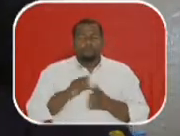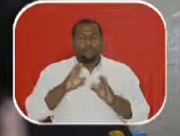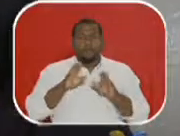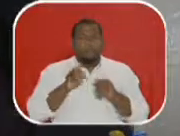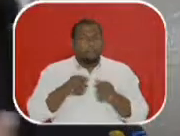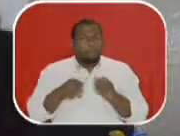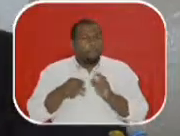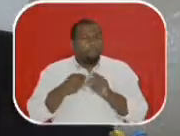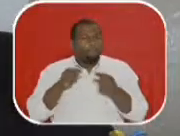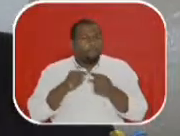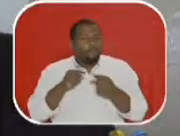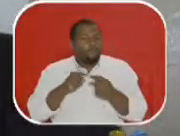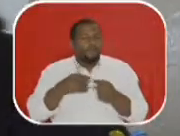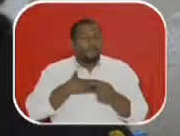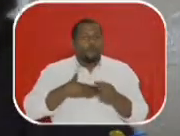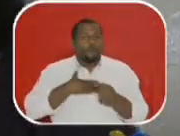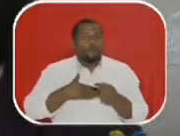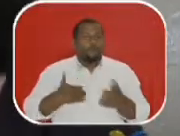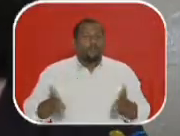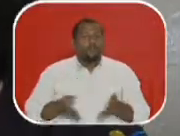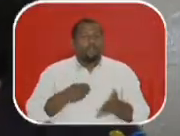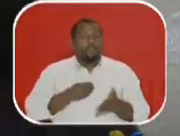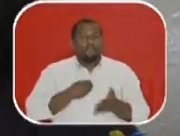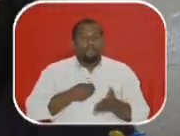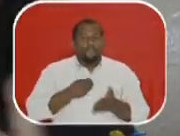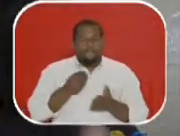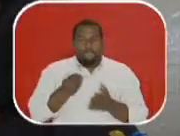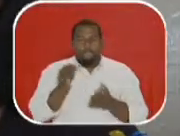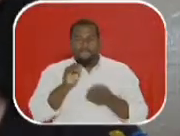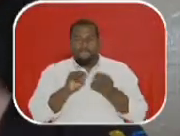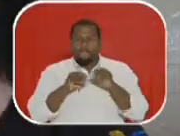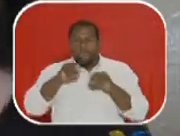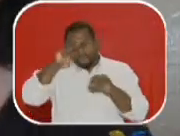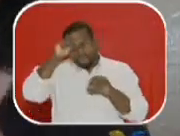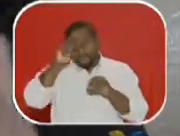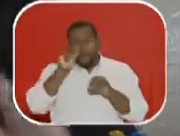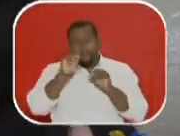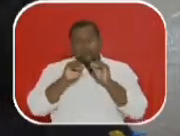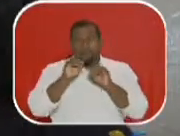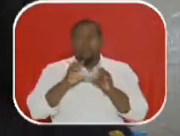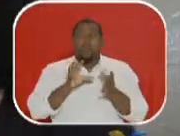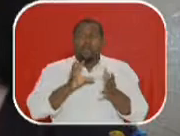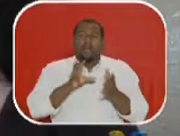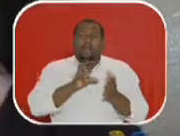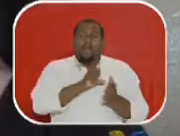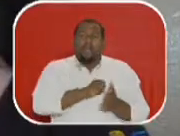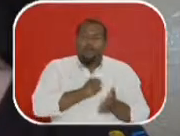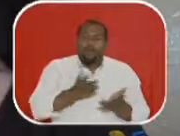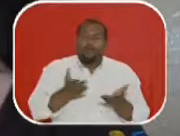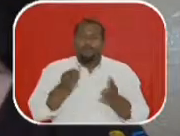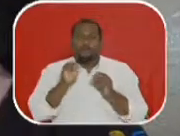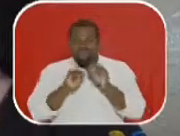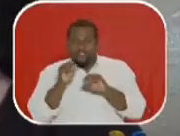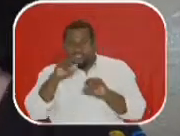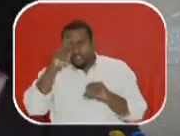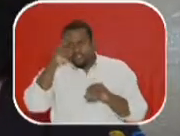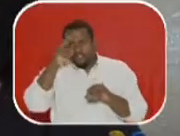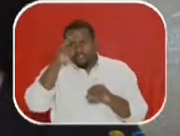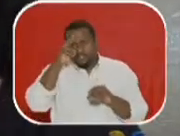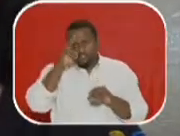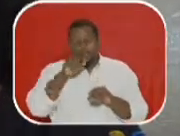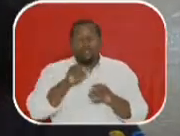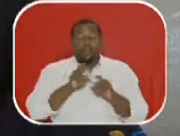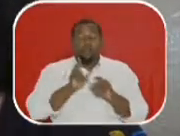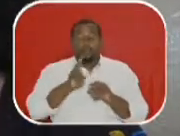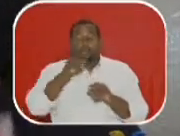bem para o nosso gosto atual, bastante açucaradas, histórias de amor, né? E que eram